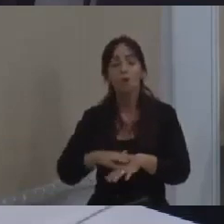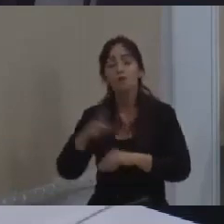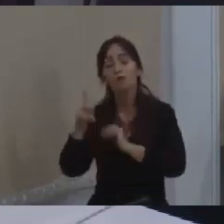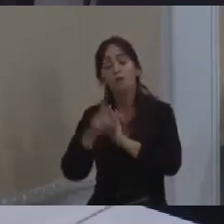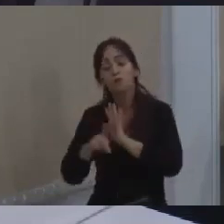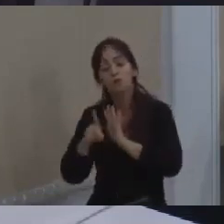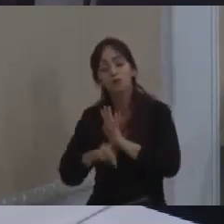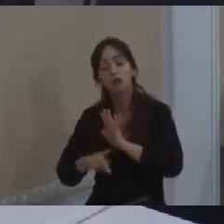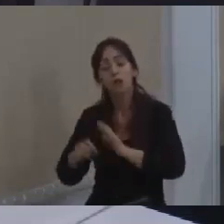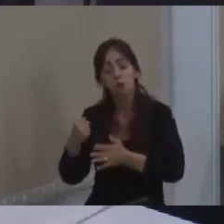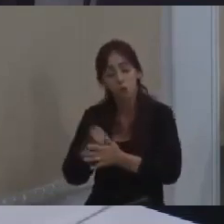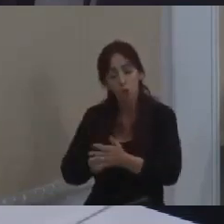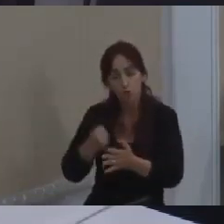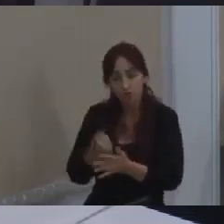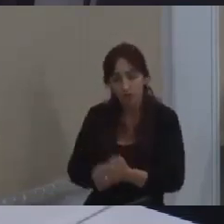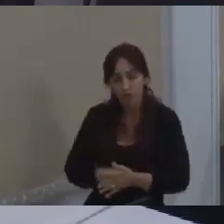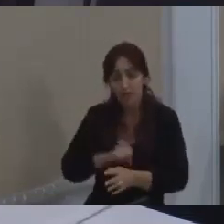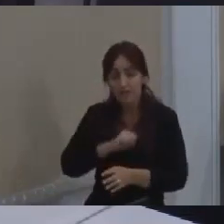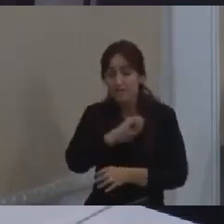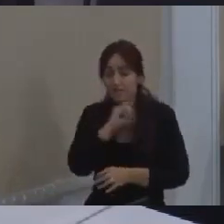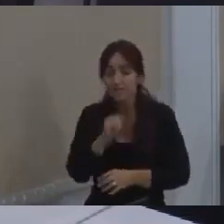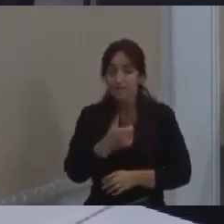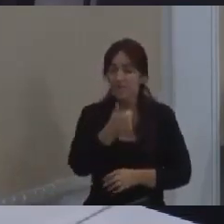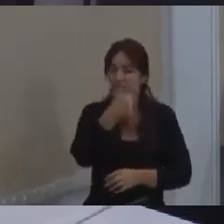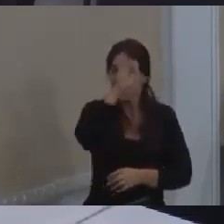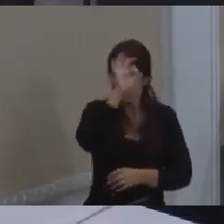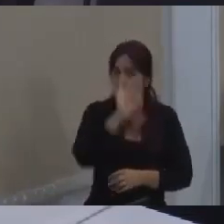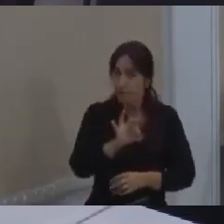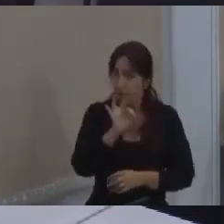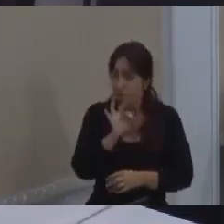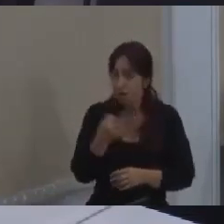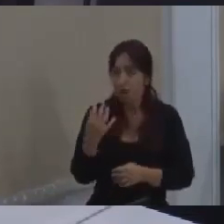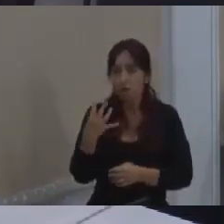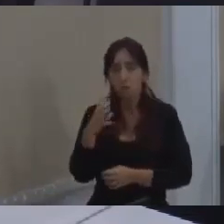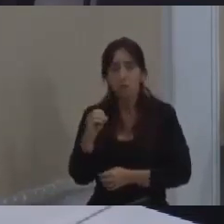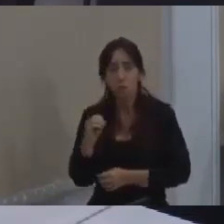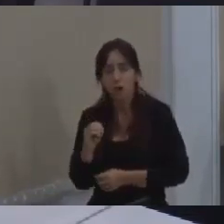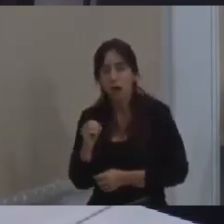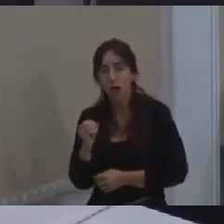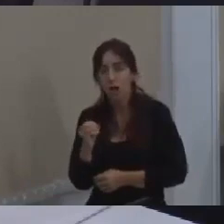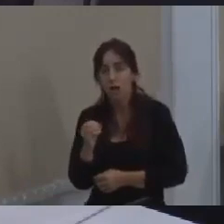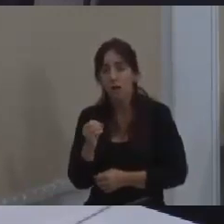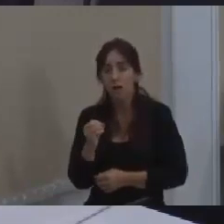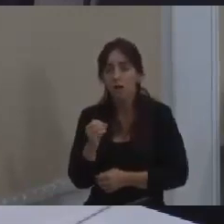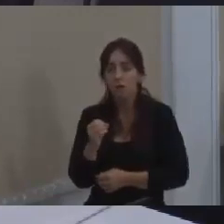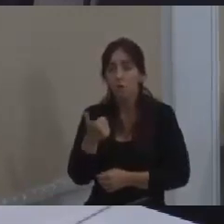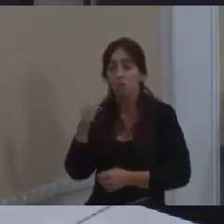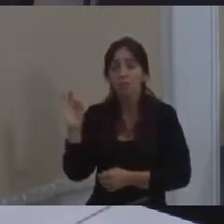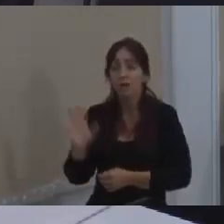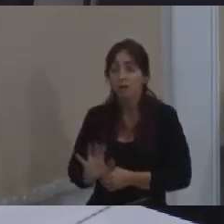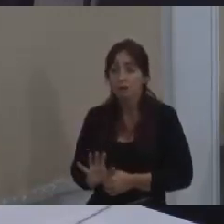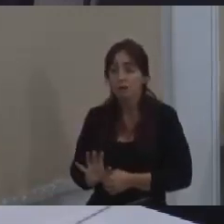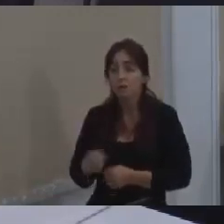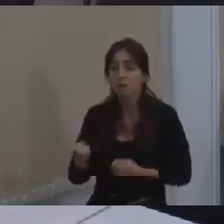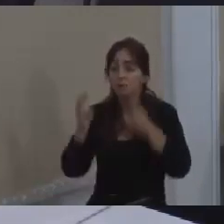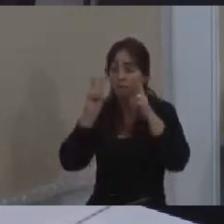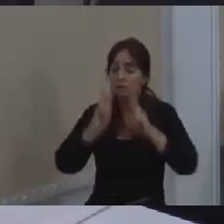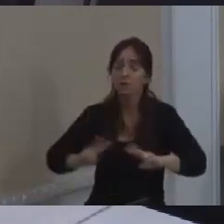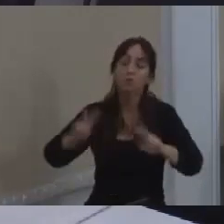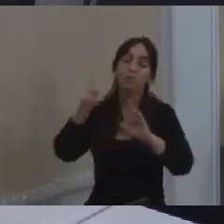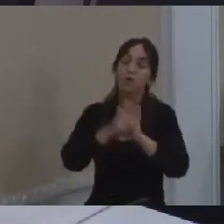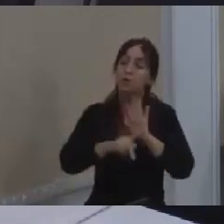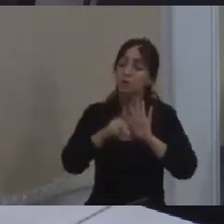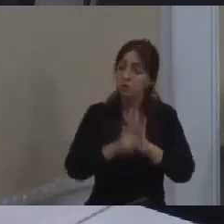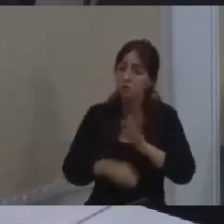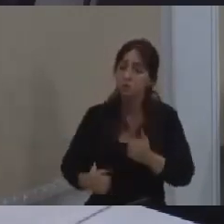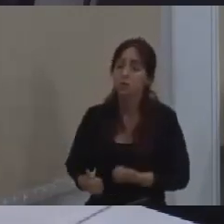resolver e se o projeto custa 5%, 4% ou 10% o fato é nós precisamos de enxergar os projetos para apoiar